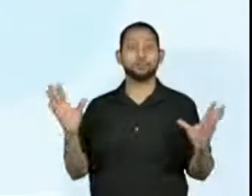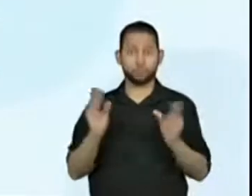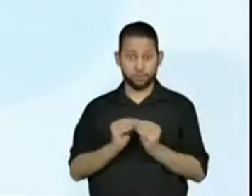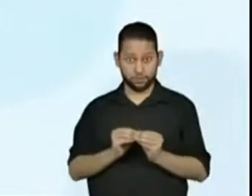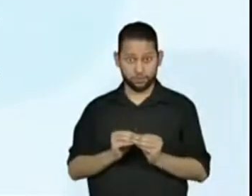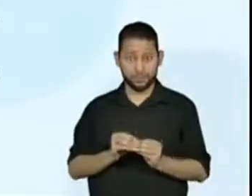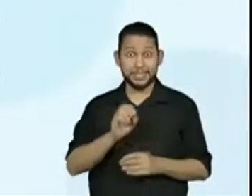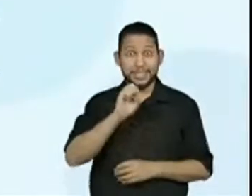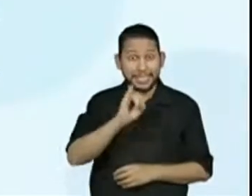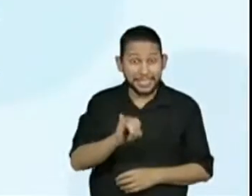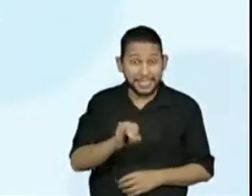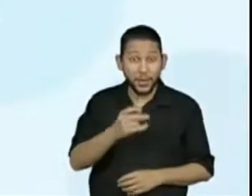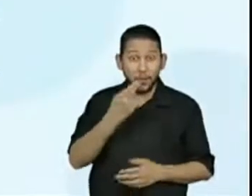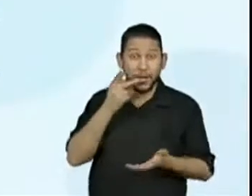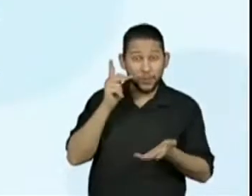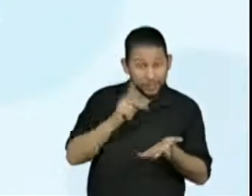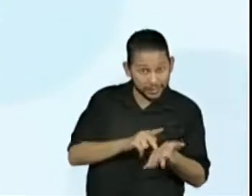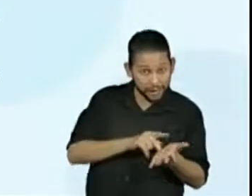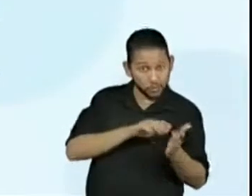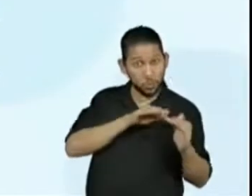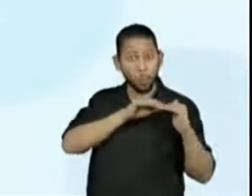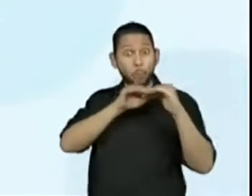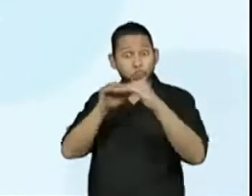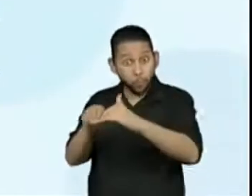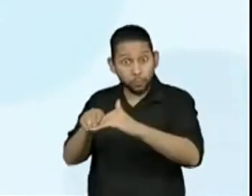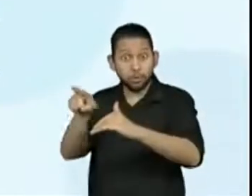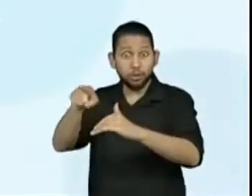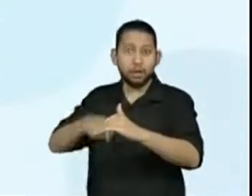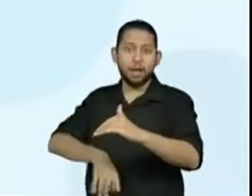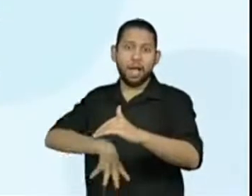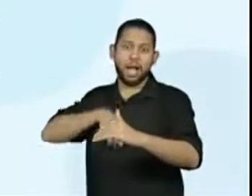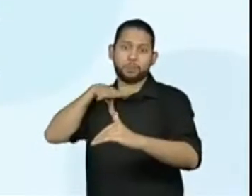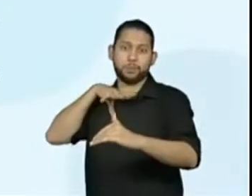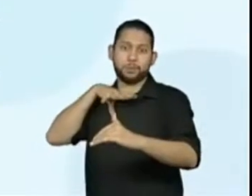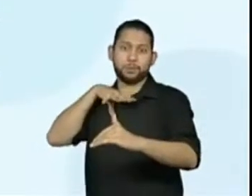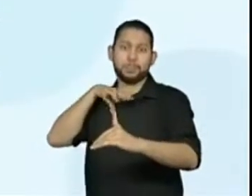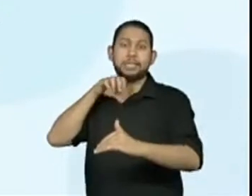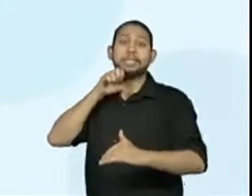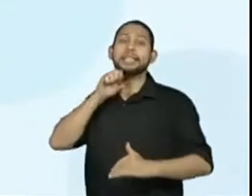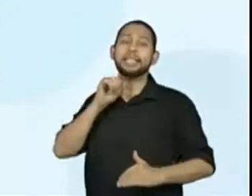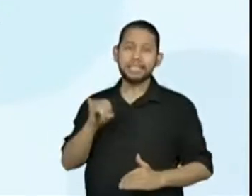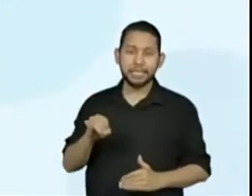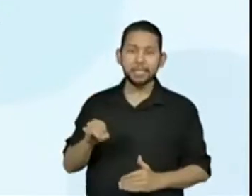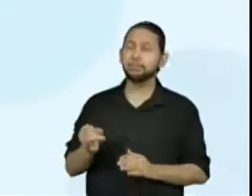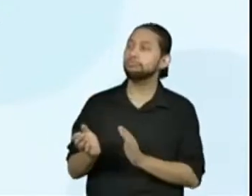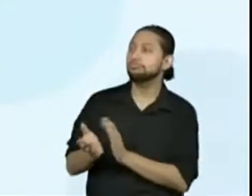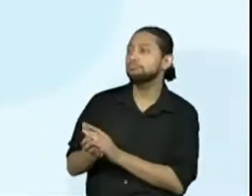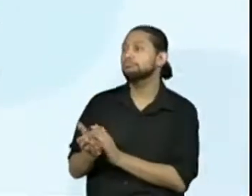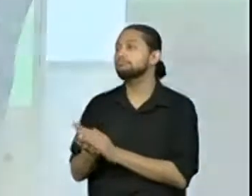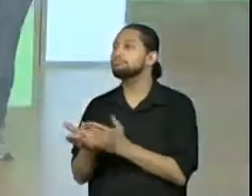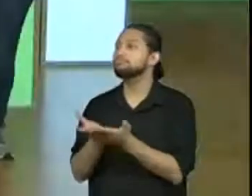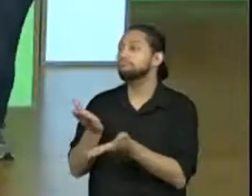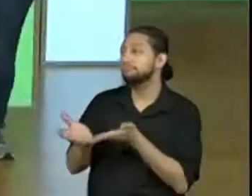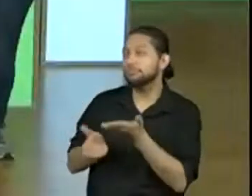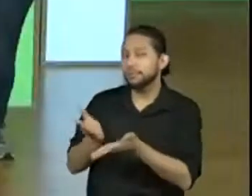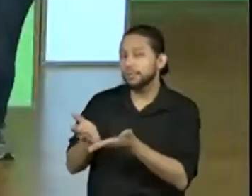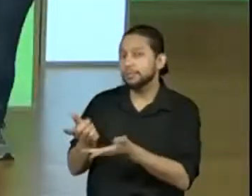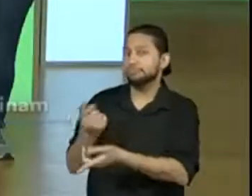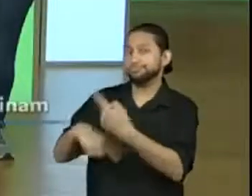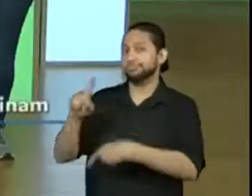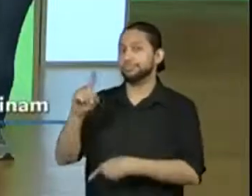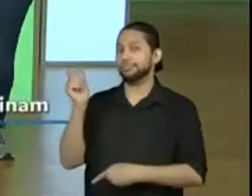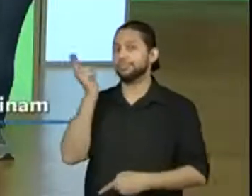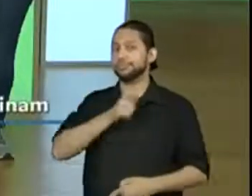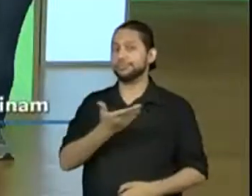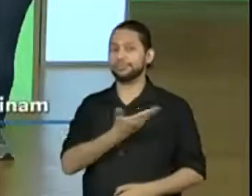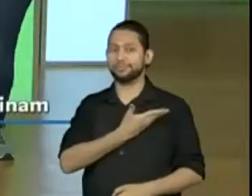causa ódio e o elogio ganha amigos. Vocês estão de acordo com essa moral? Acho que ficou bem claro o porquê dessa moral